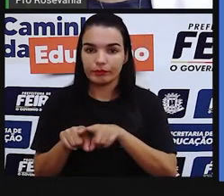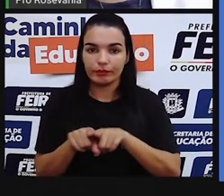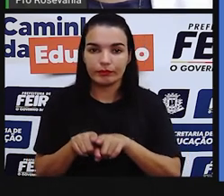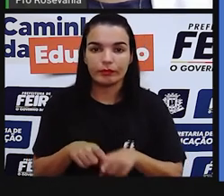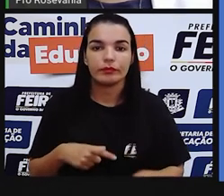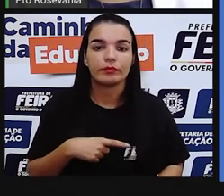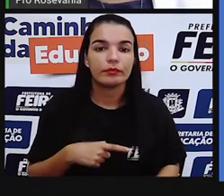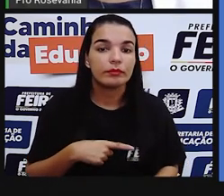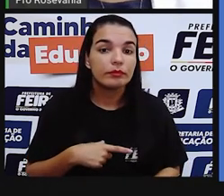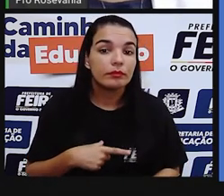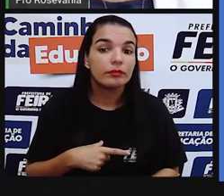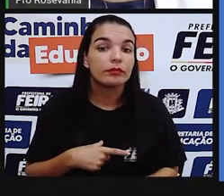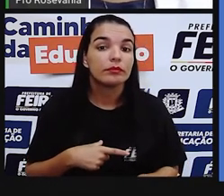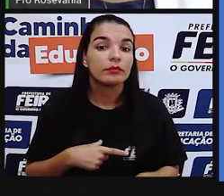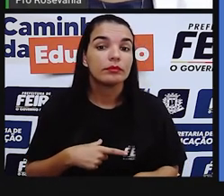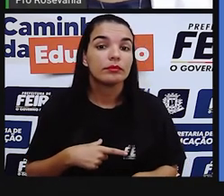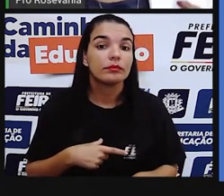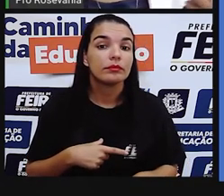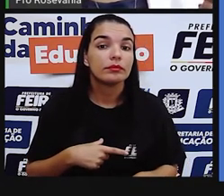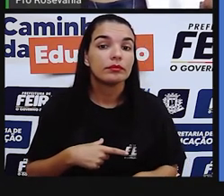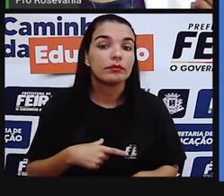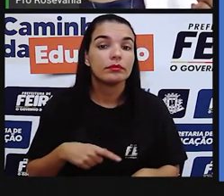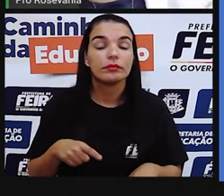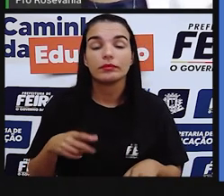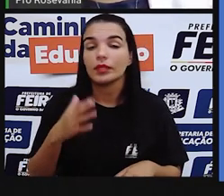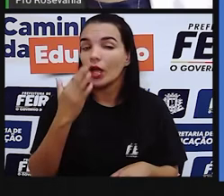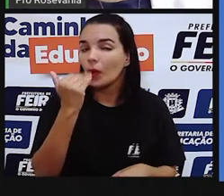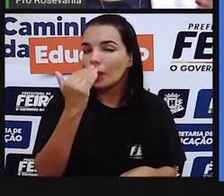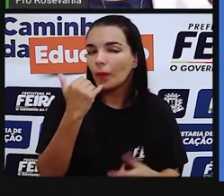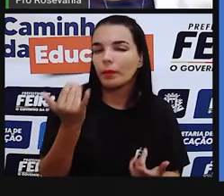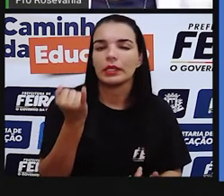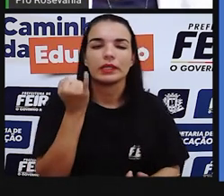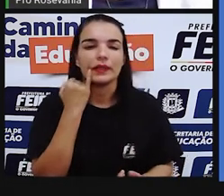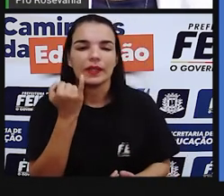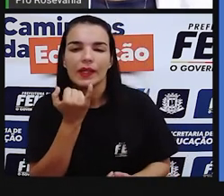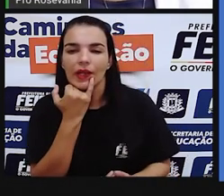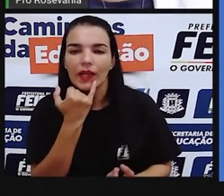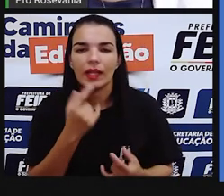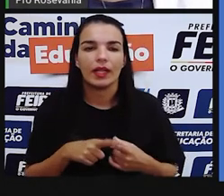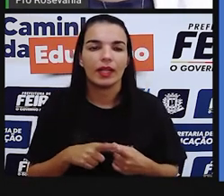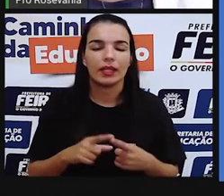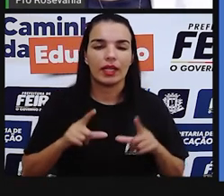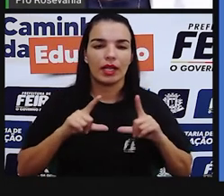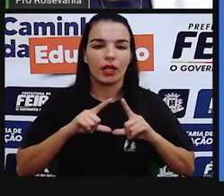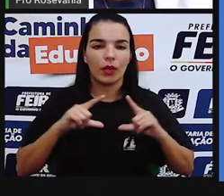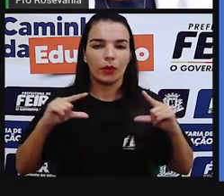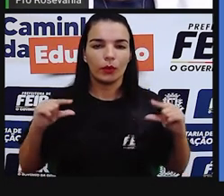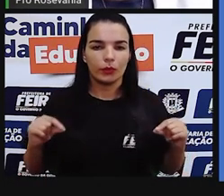é hábito de comer italiano com comida japonesa com comida